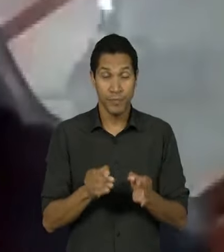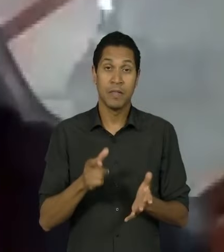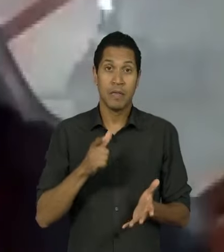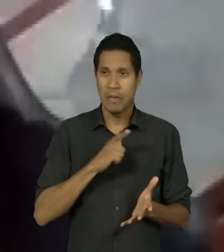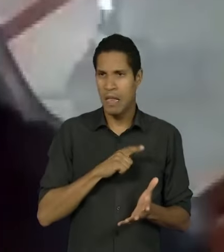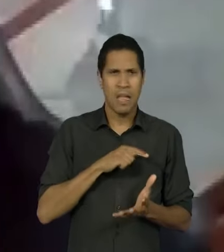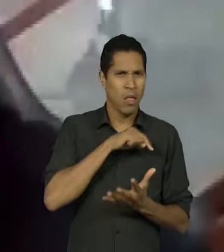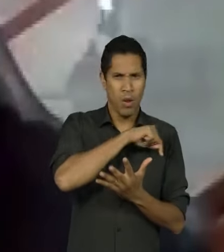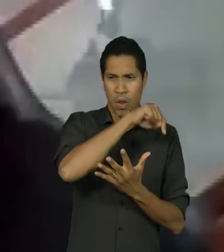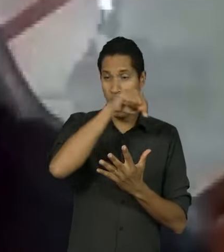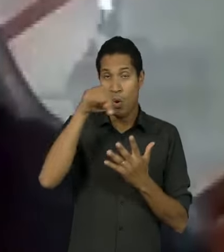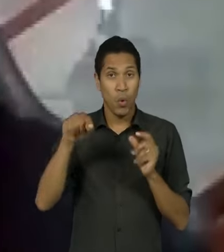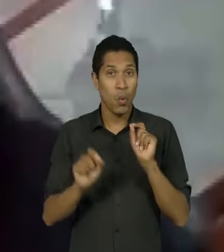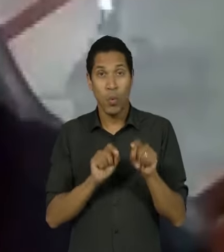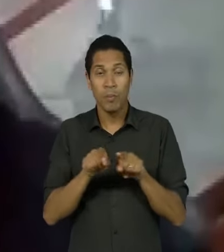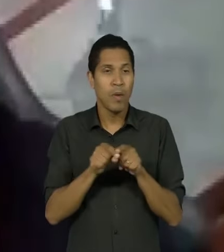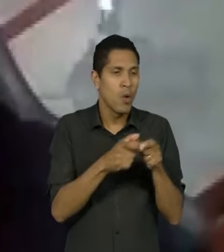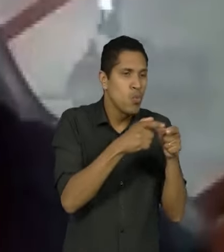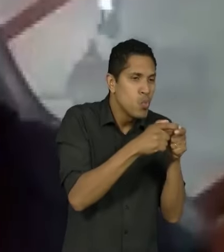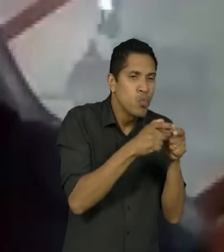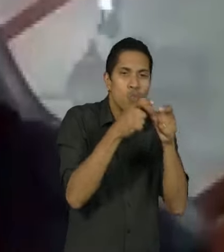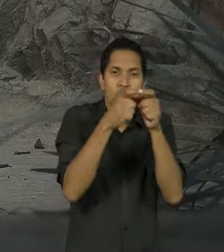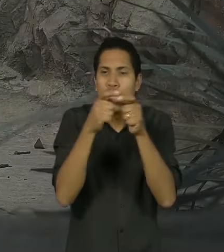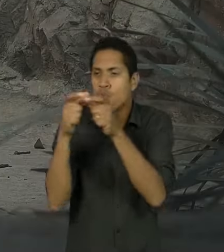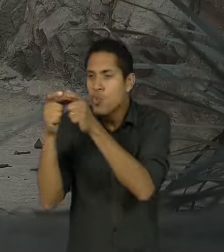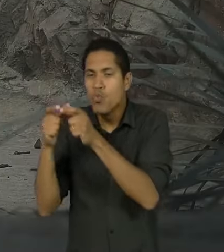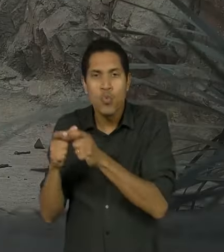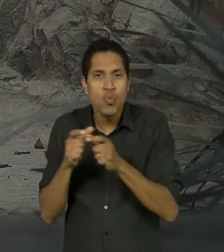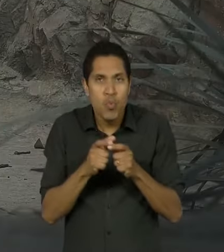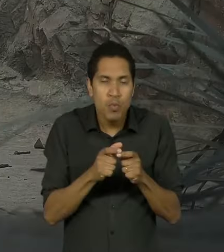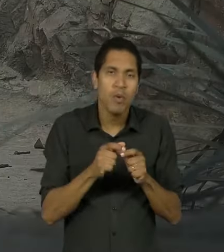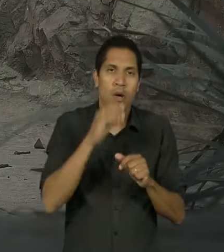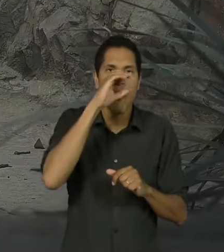essa síndrome das pequenas populações desconectadas